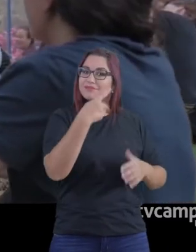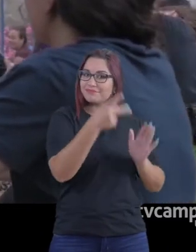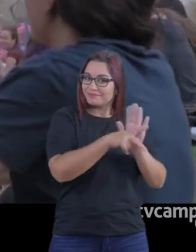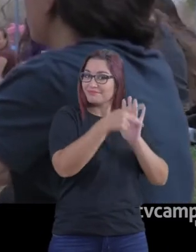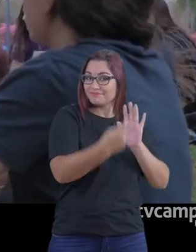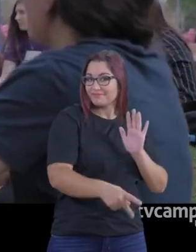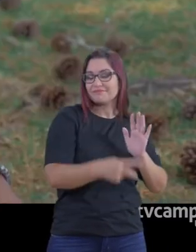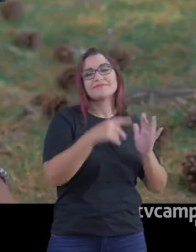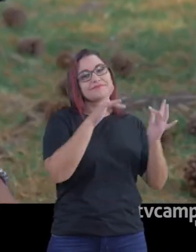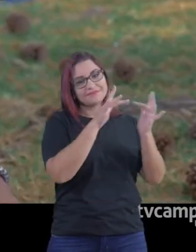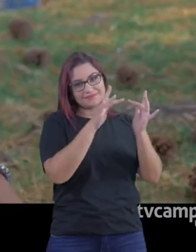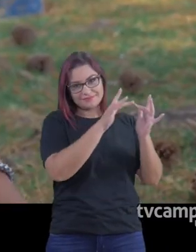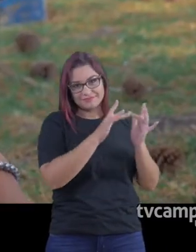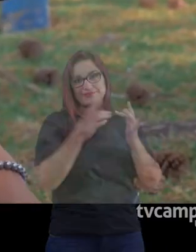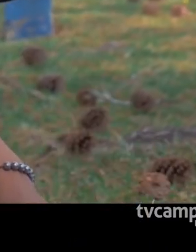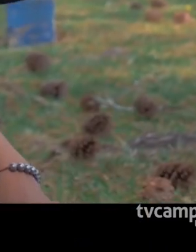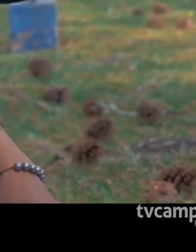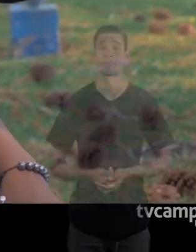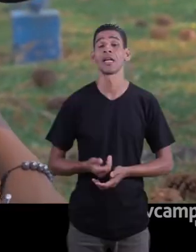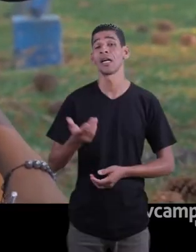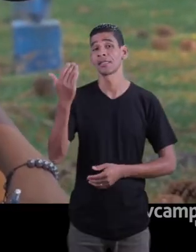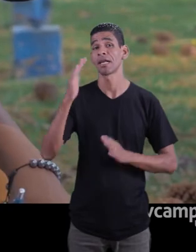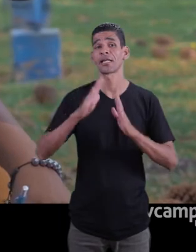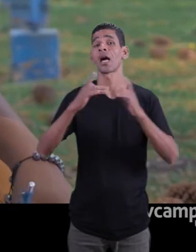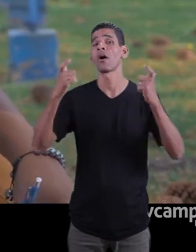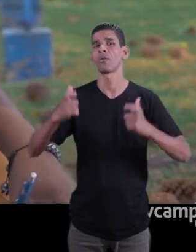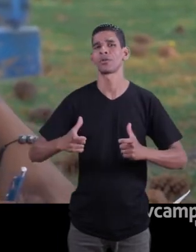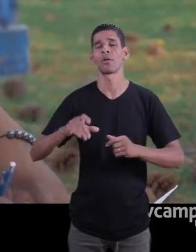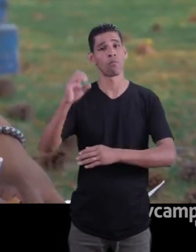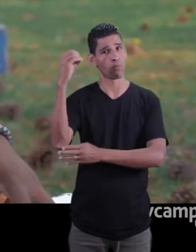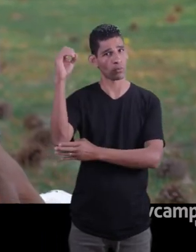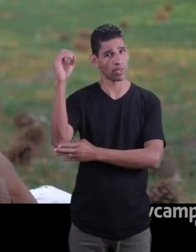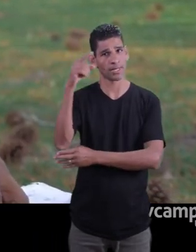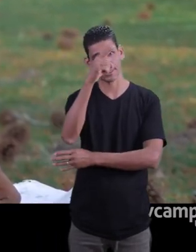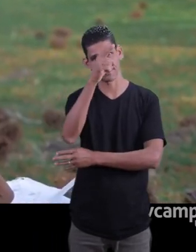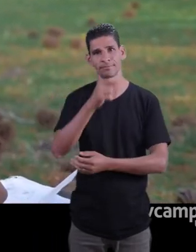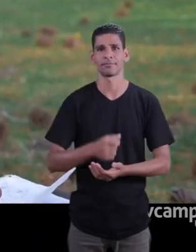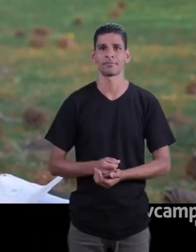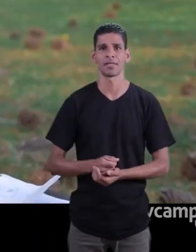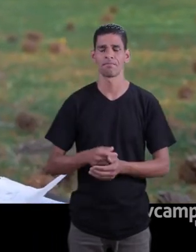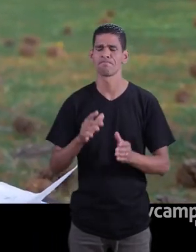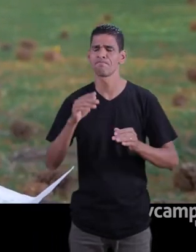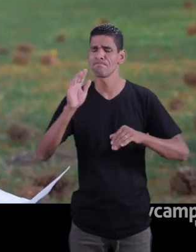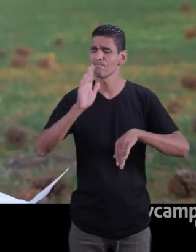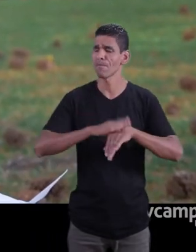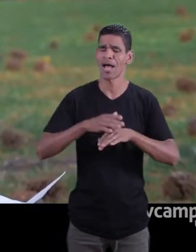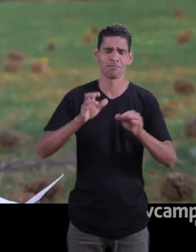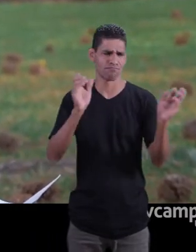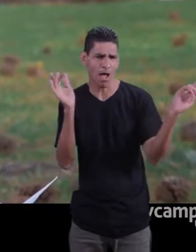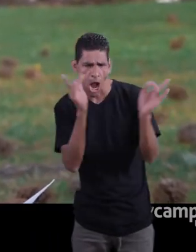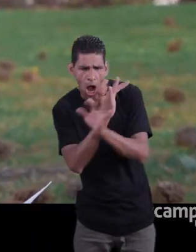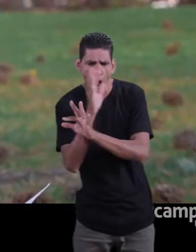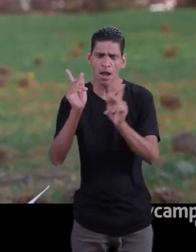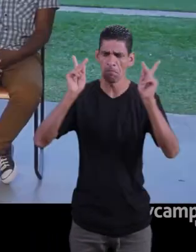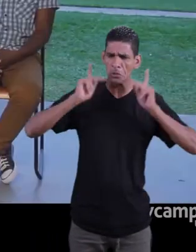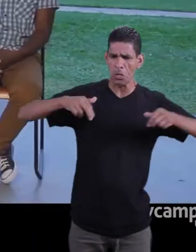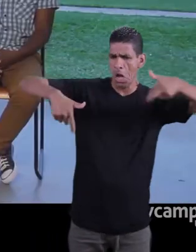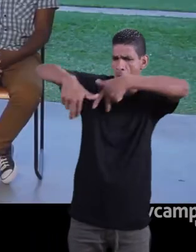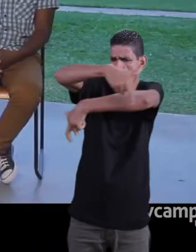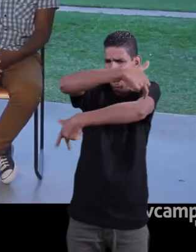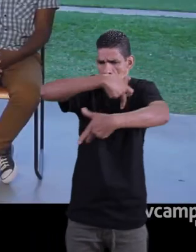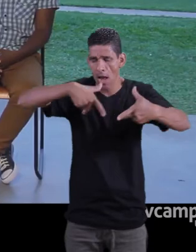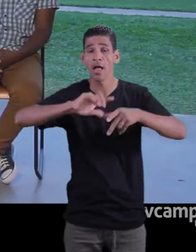os estudantes brasileiros. Eu morava em Porto Alegre, daí Porto Alegre é mais agitado e violento também.